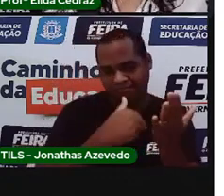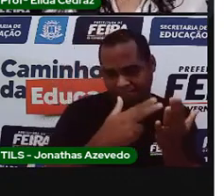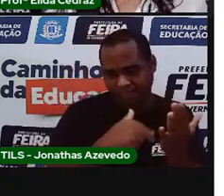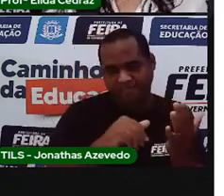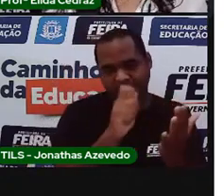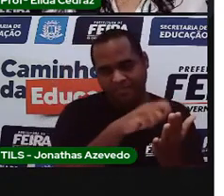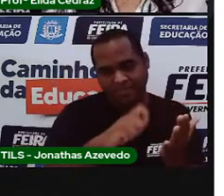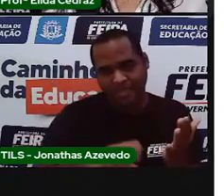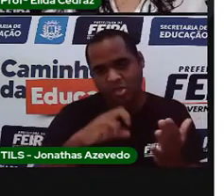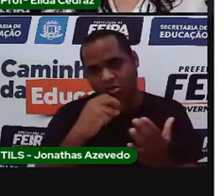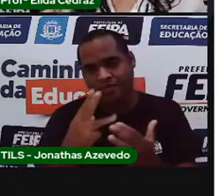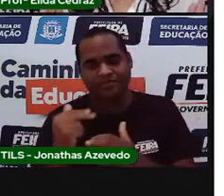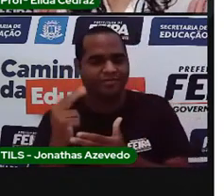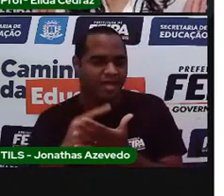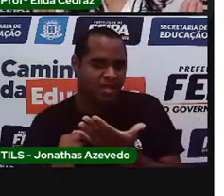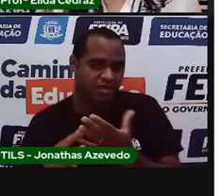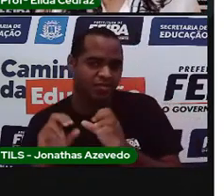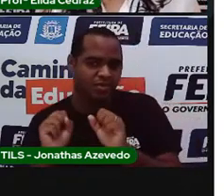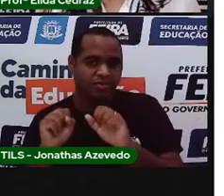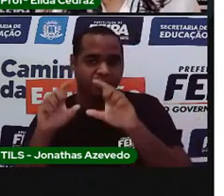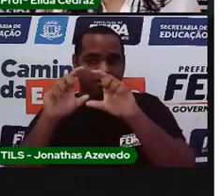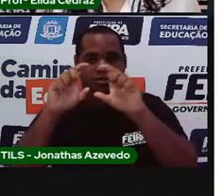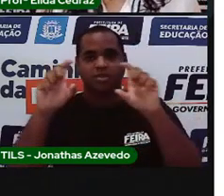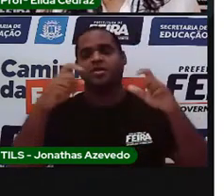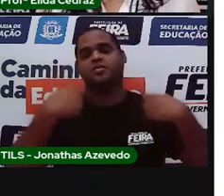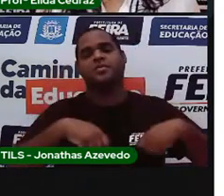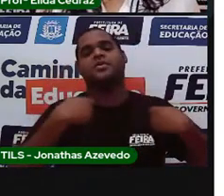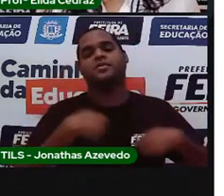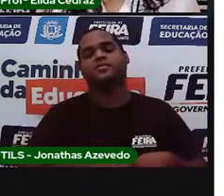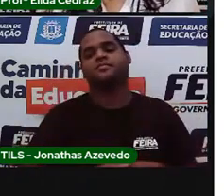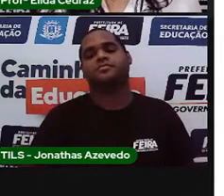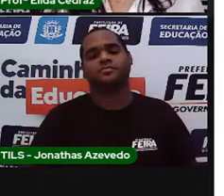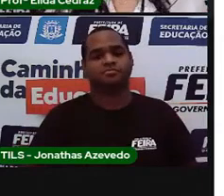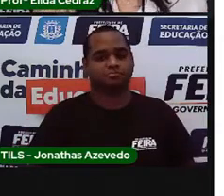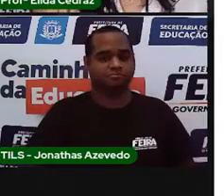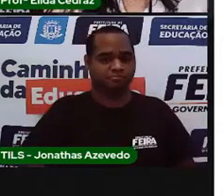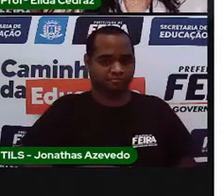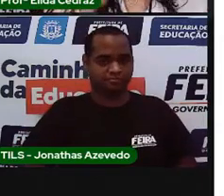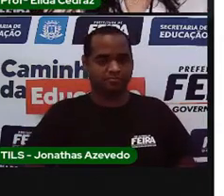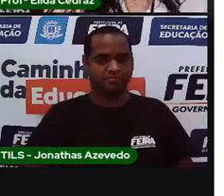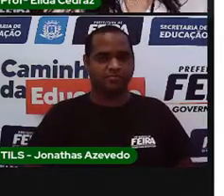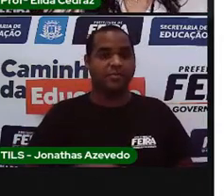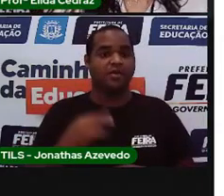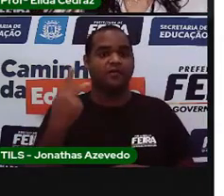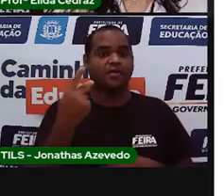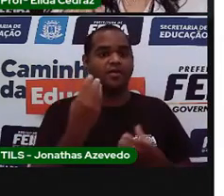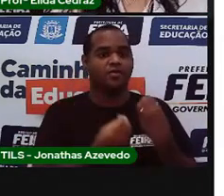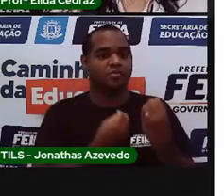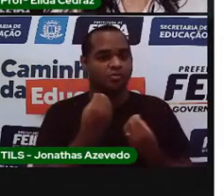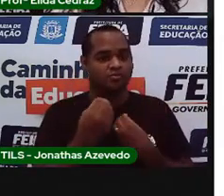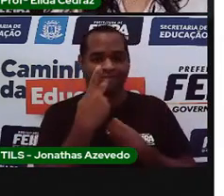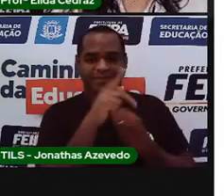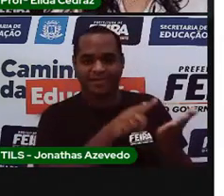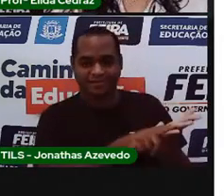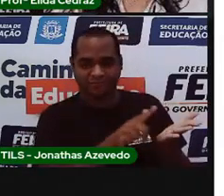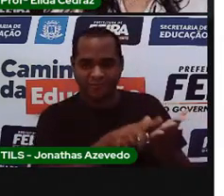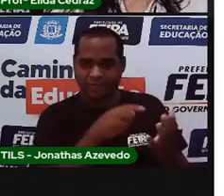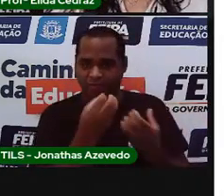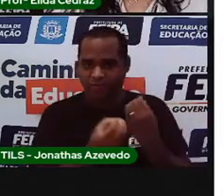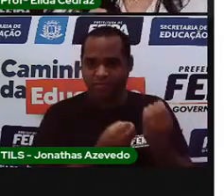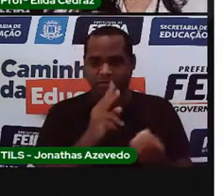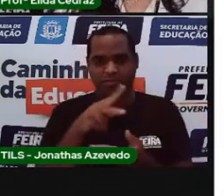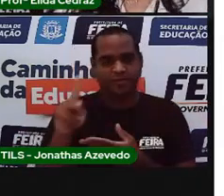esquecer de fazer o cabeçalho. O que que você vai fazer na sua folha se você não puder gravar o vídeo e enviar para a sua